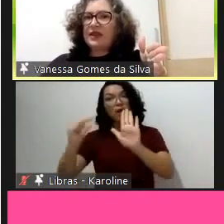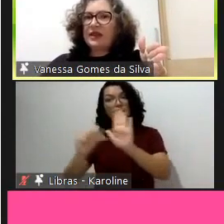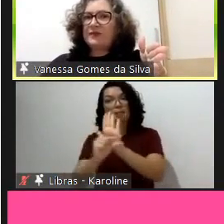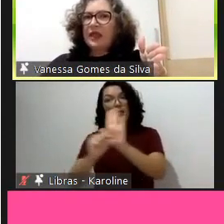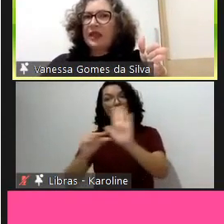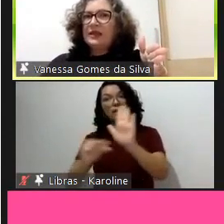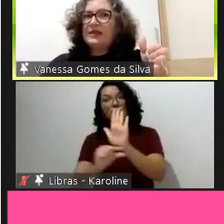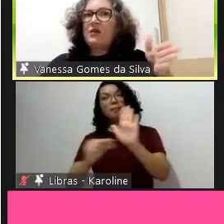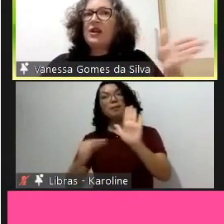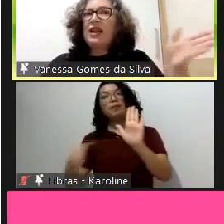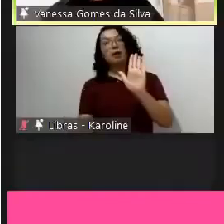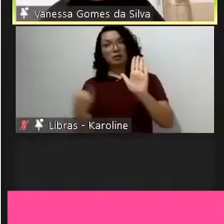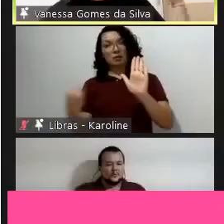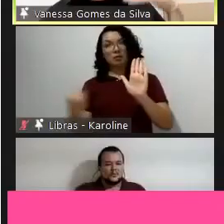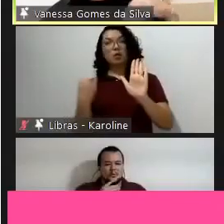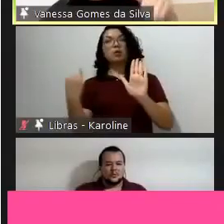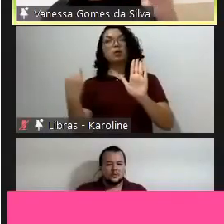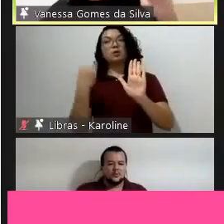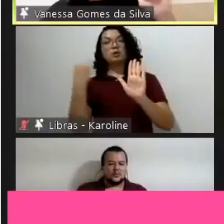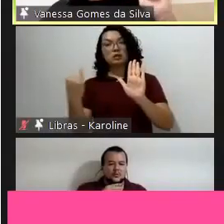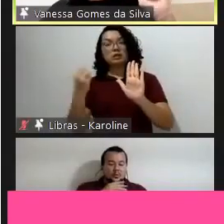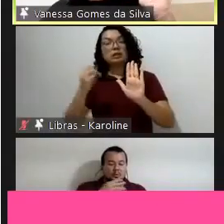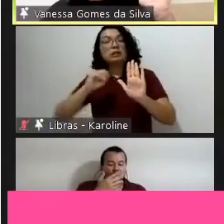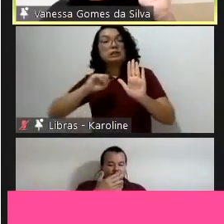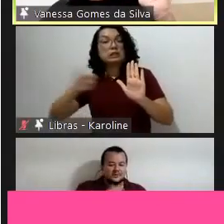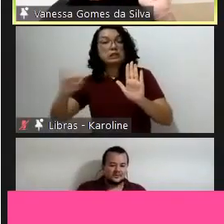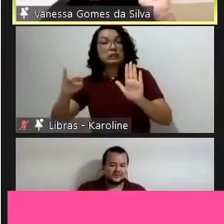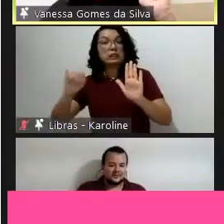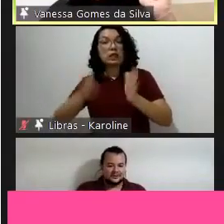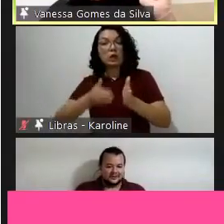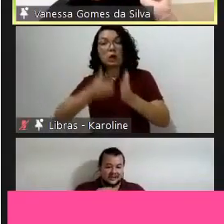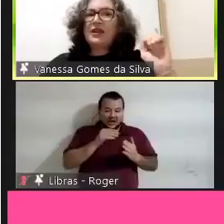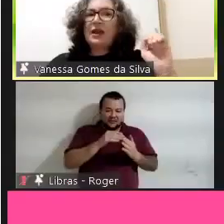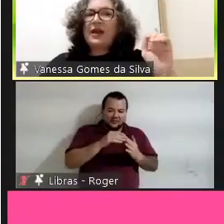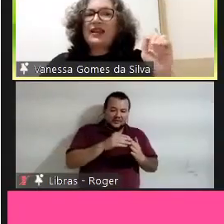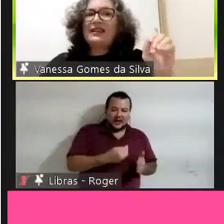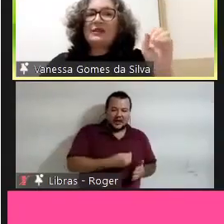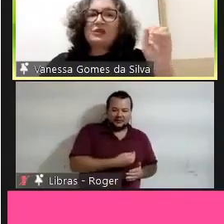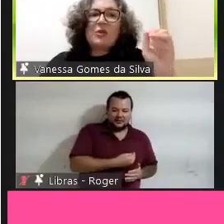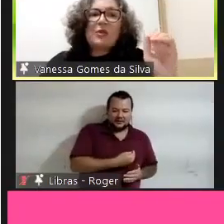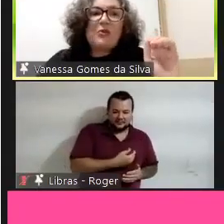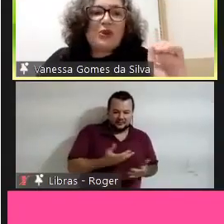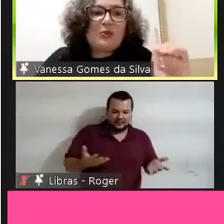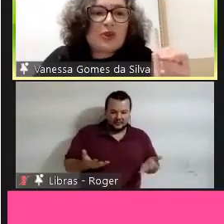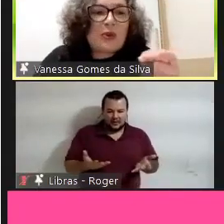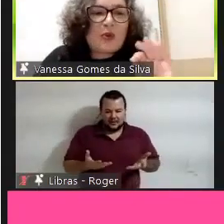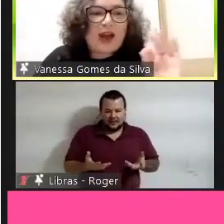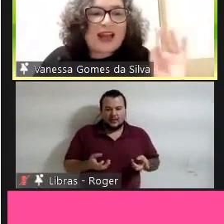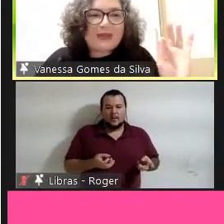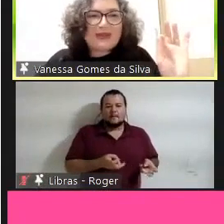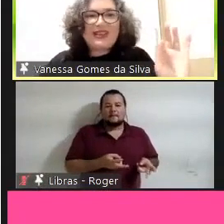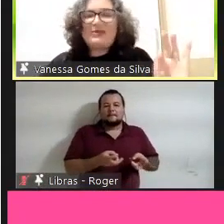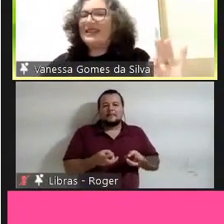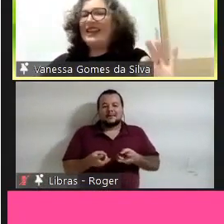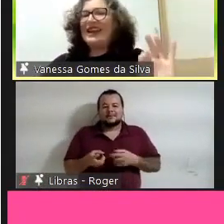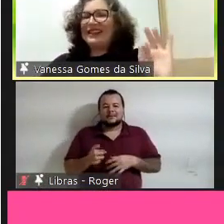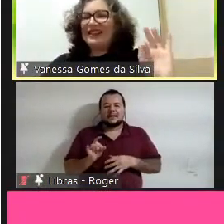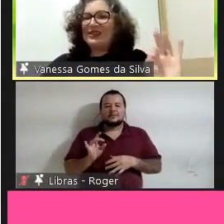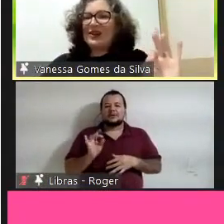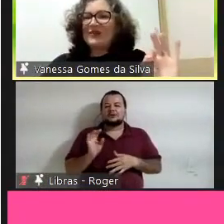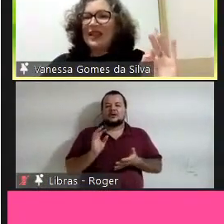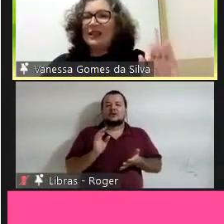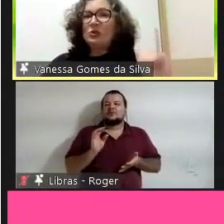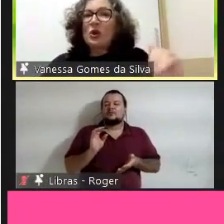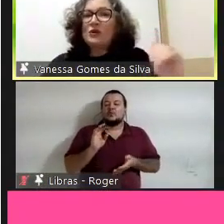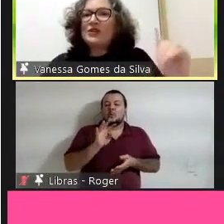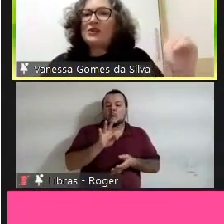para se considerar. Se eu olhar o fim de vida agora, vejam que aparecem, sobram muito, sobram quatro ou cinco materiais